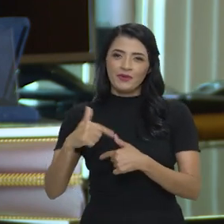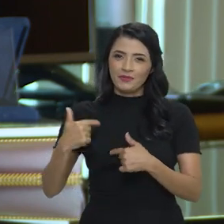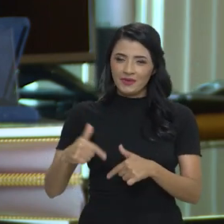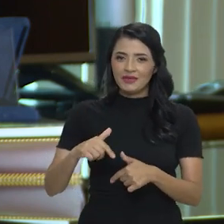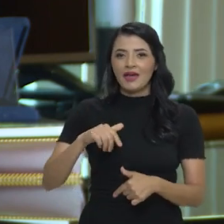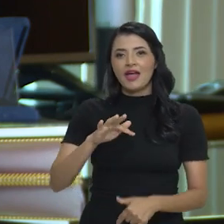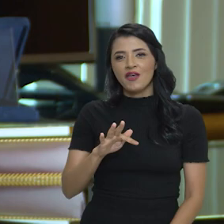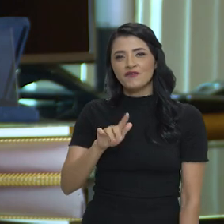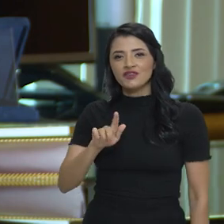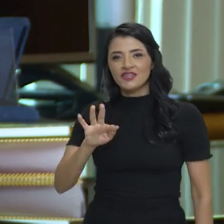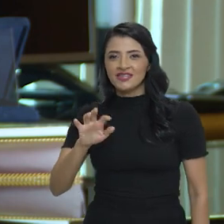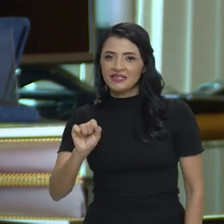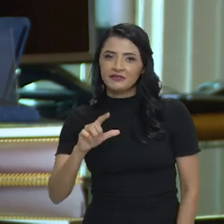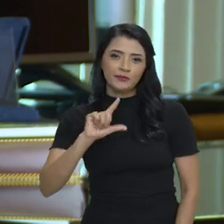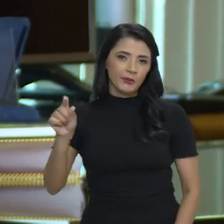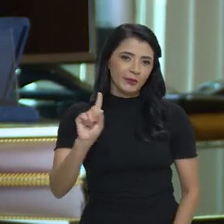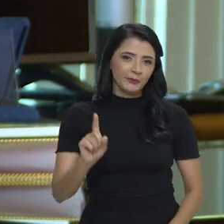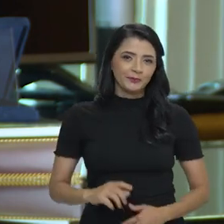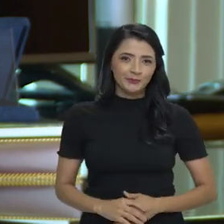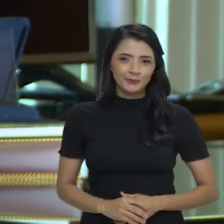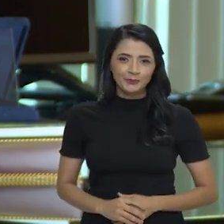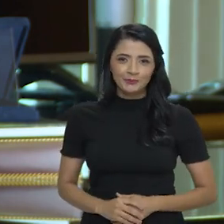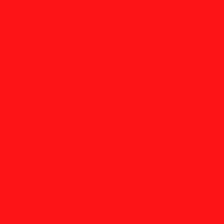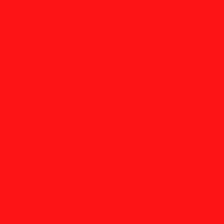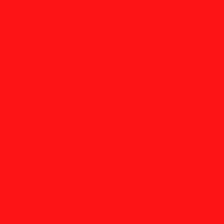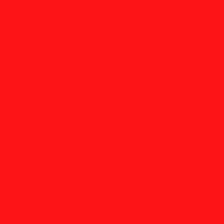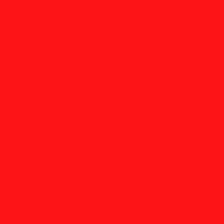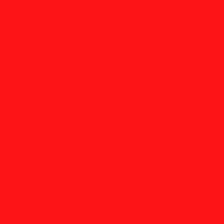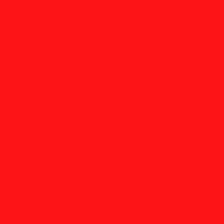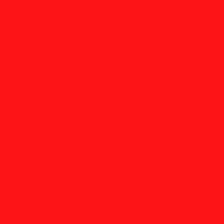trabalhista e FGTS. Então, saia daí!